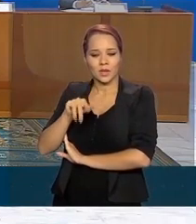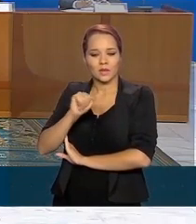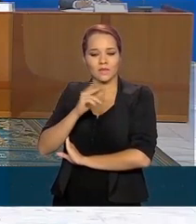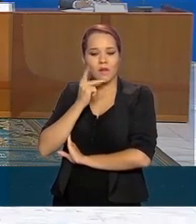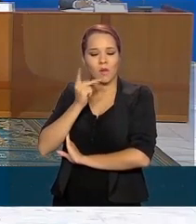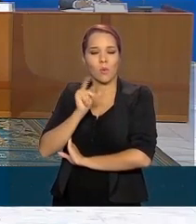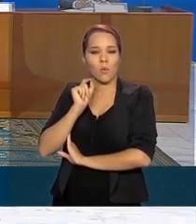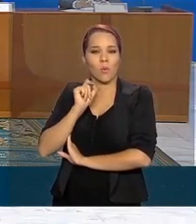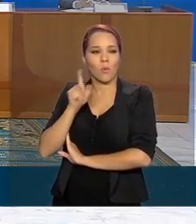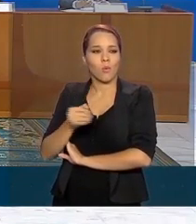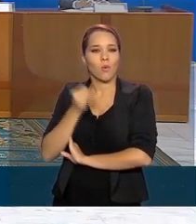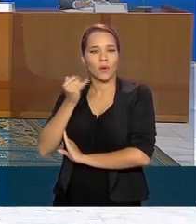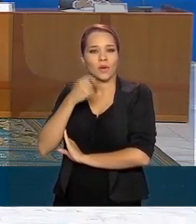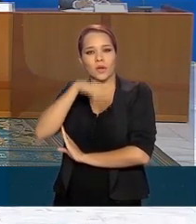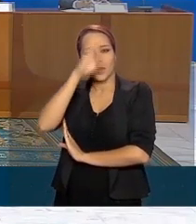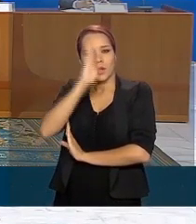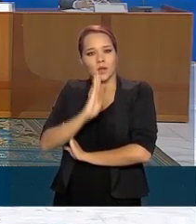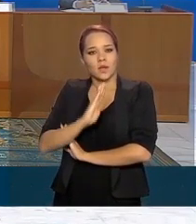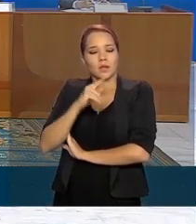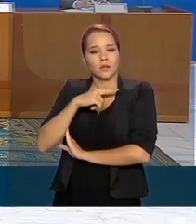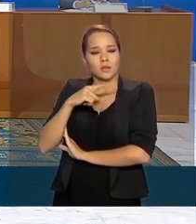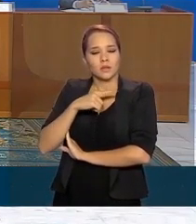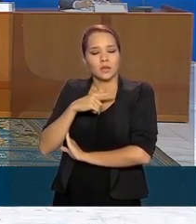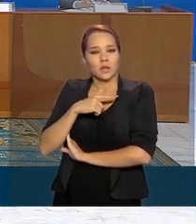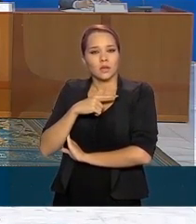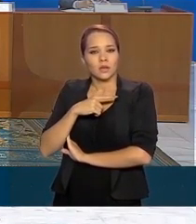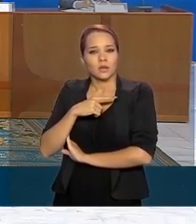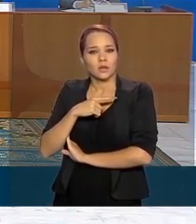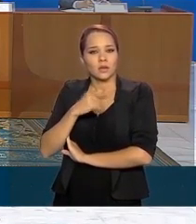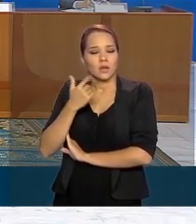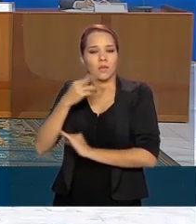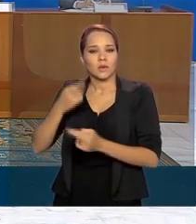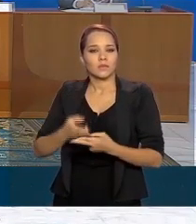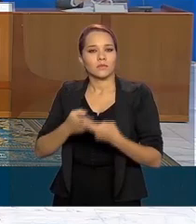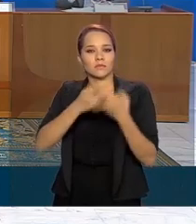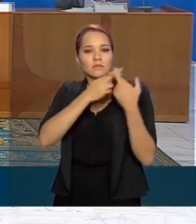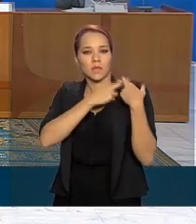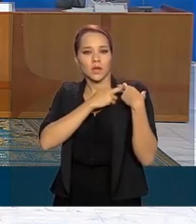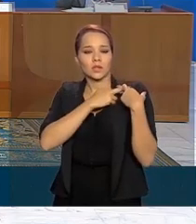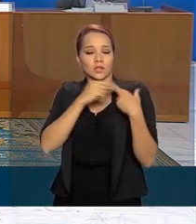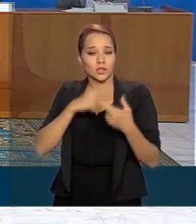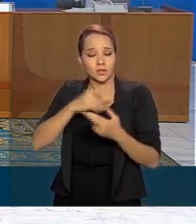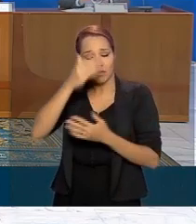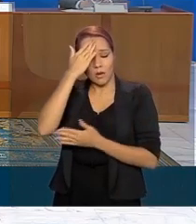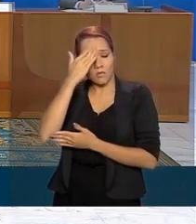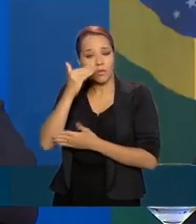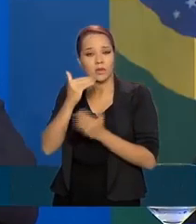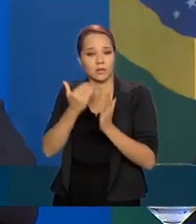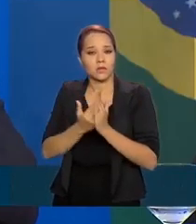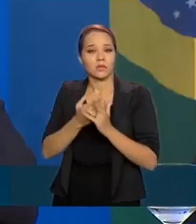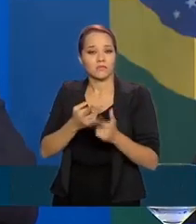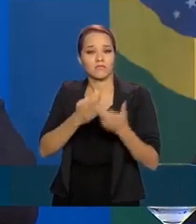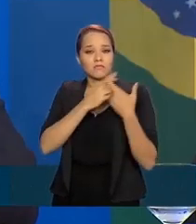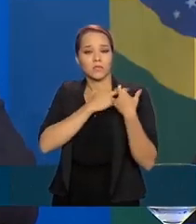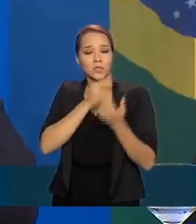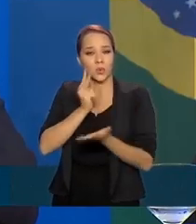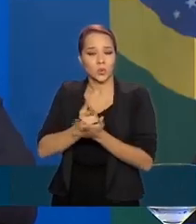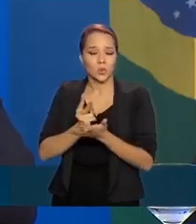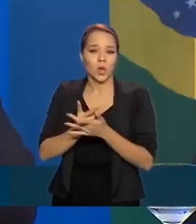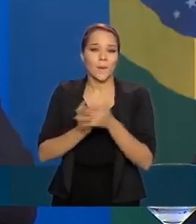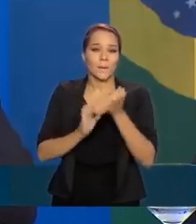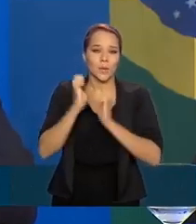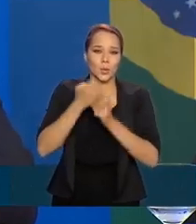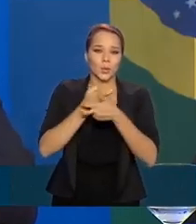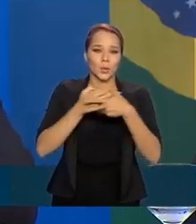isso, o fato de que o Brasil tem uma responsabilidade muito grande, está cumprindo essa responsabilidade, de manter sua produção